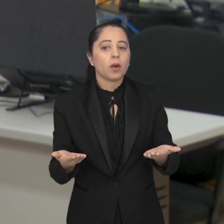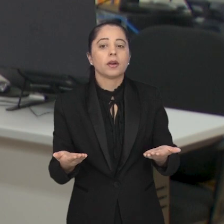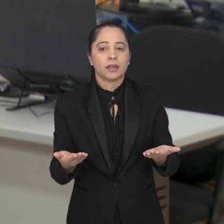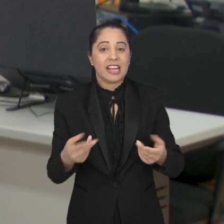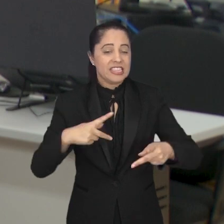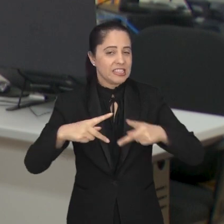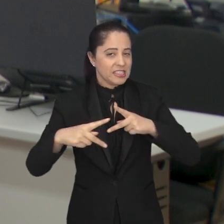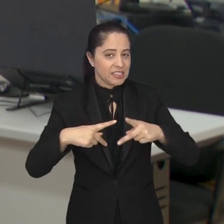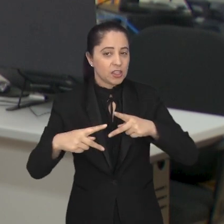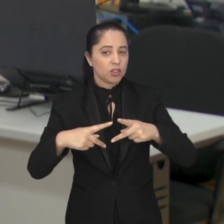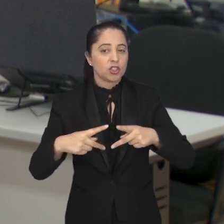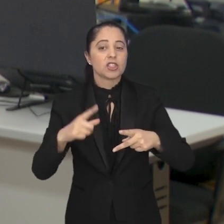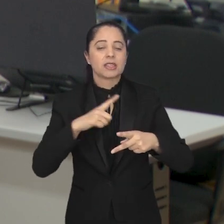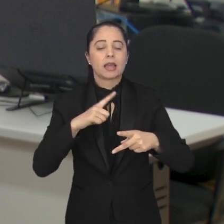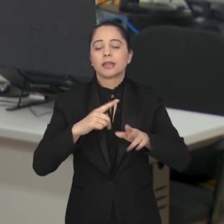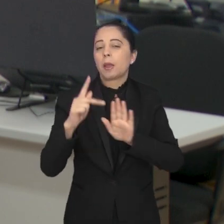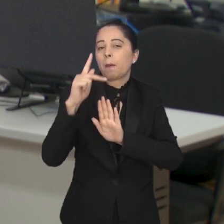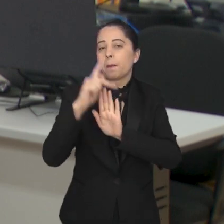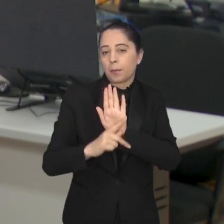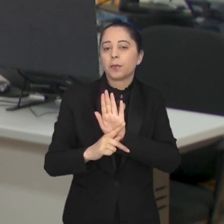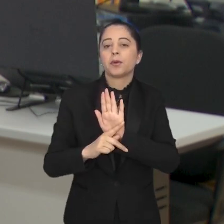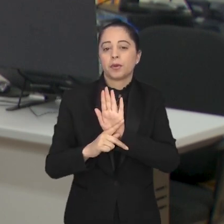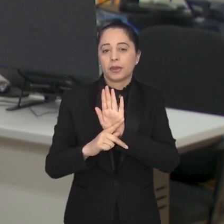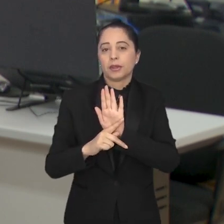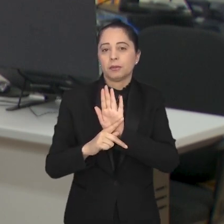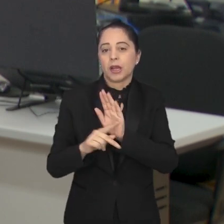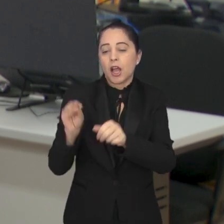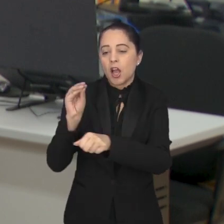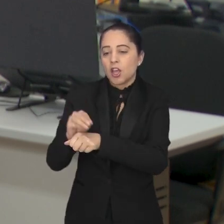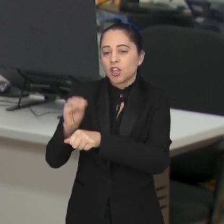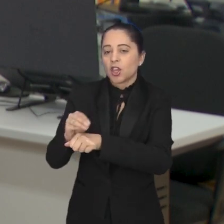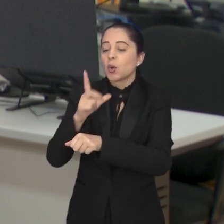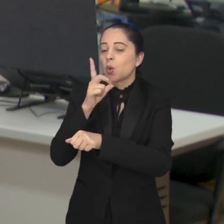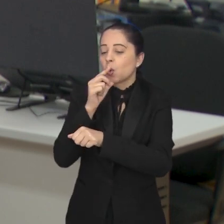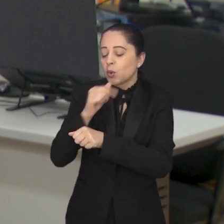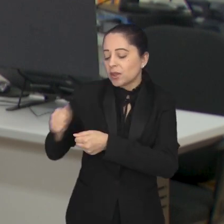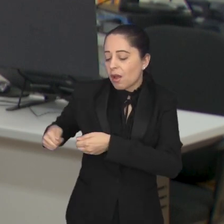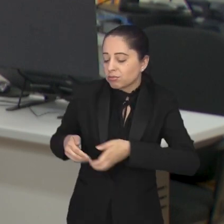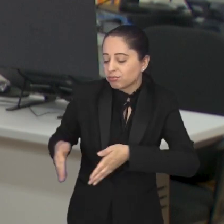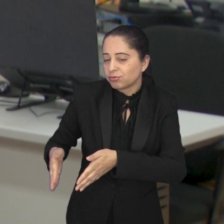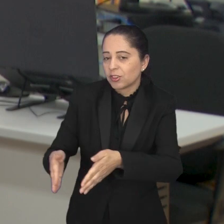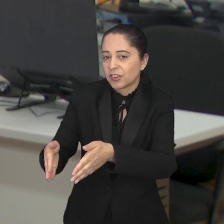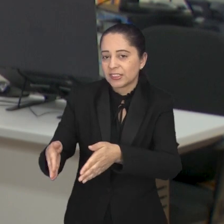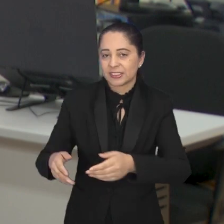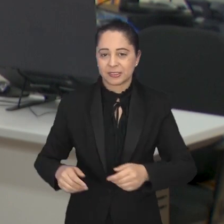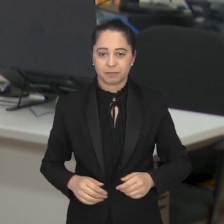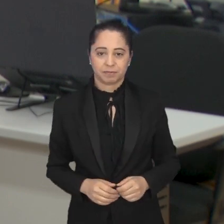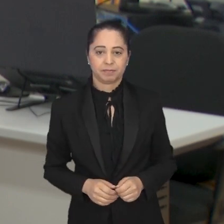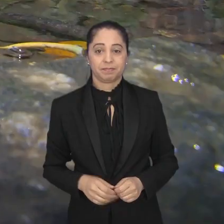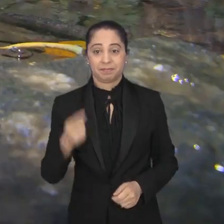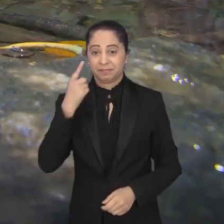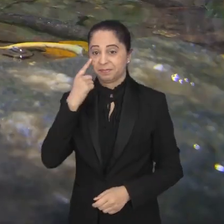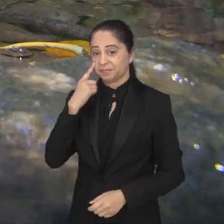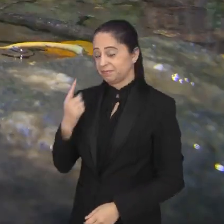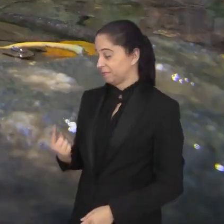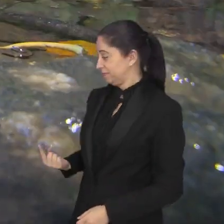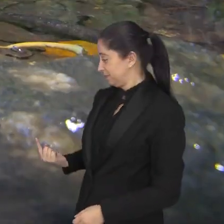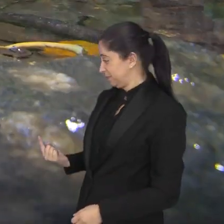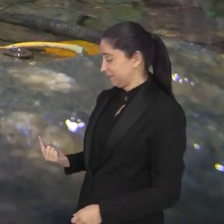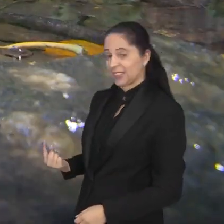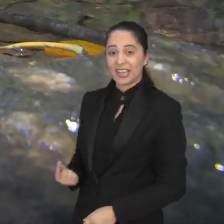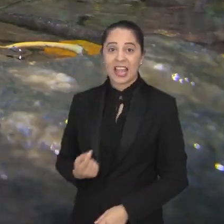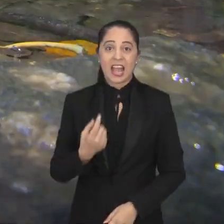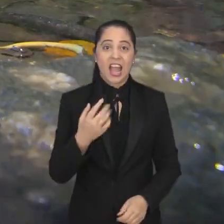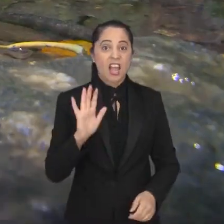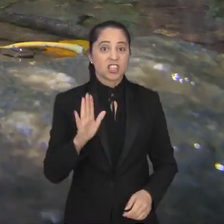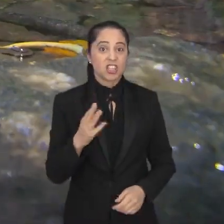trabalho educativo, São José tem até um programa dedicado às nascentes, fruto de uma lei aprovada na Câmara. Essa é uma das